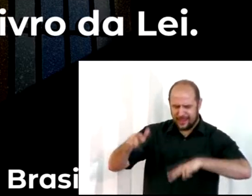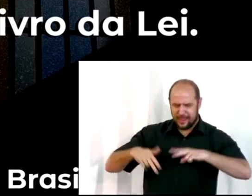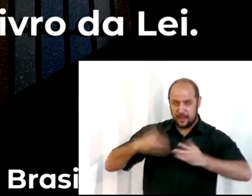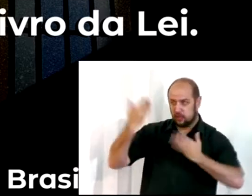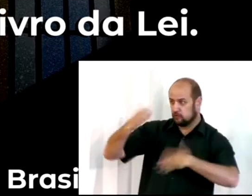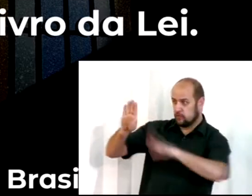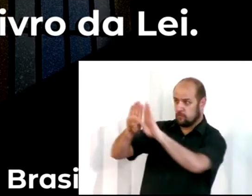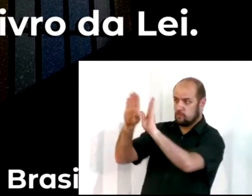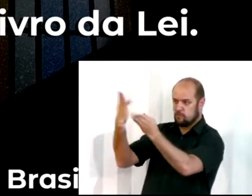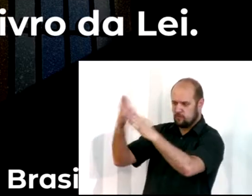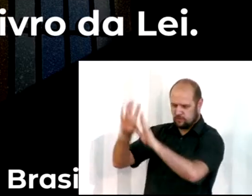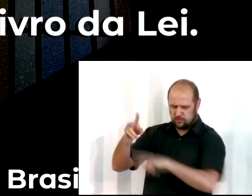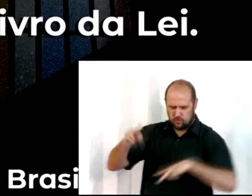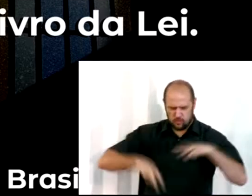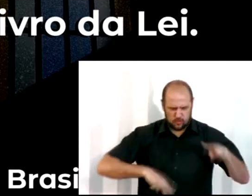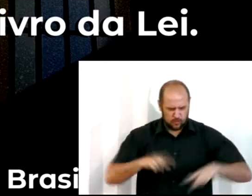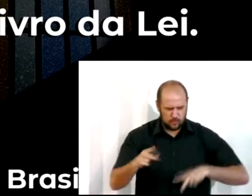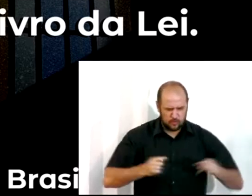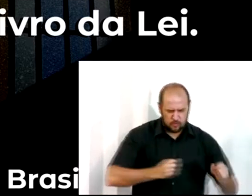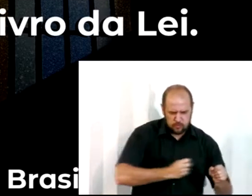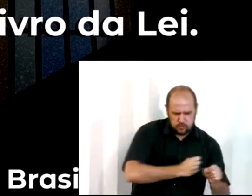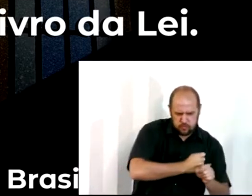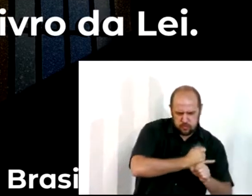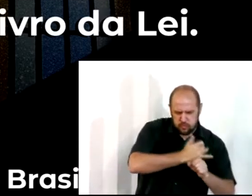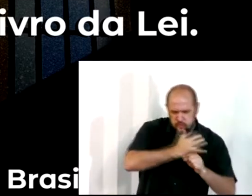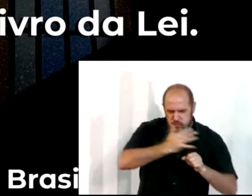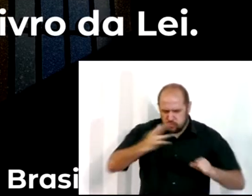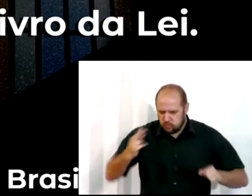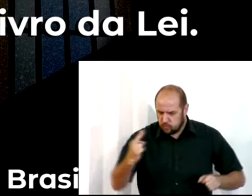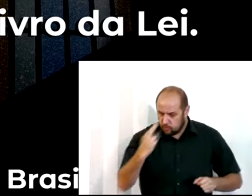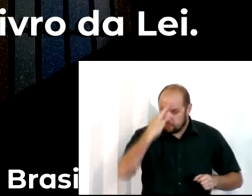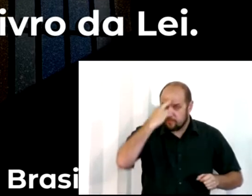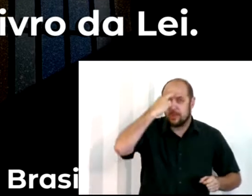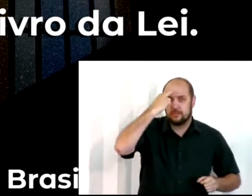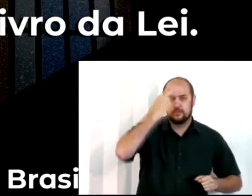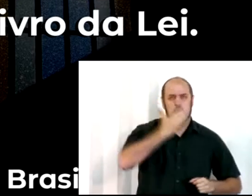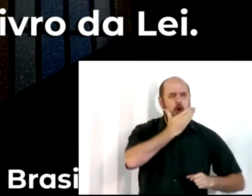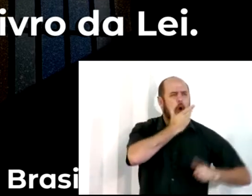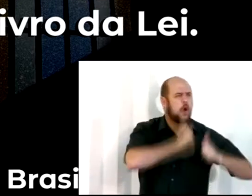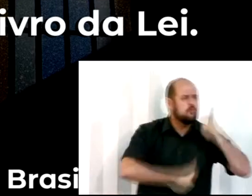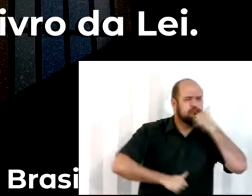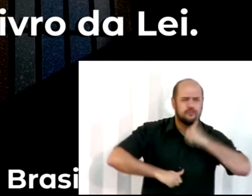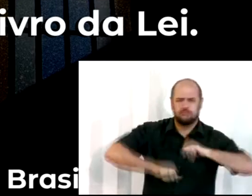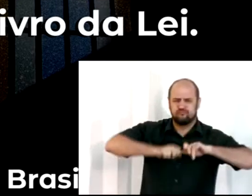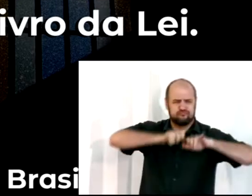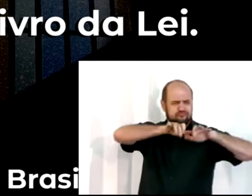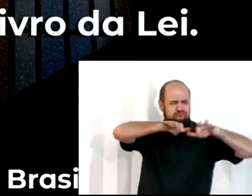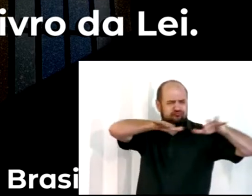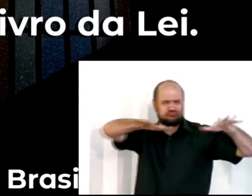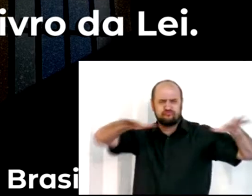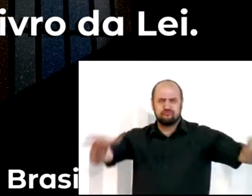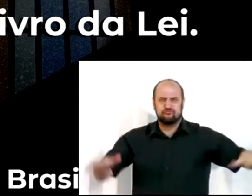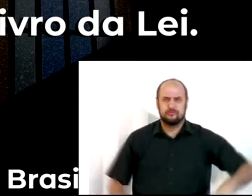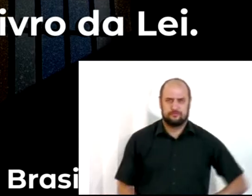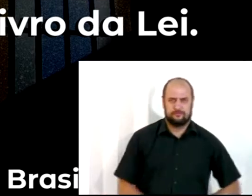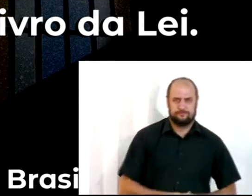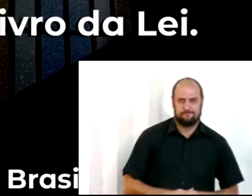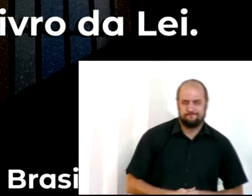desde a alva até o meio-dia, perante homens e mulheres e os que podiam entender.